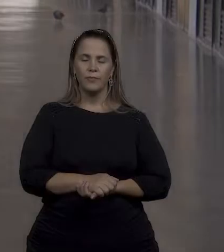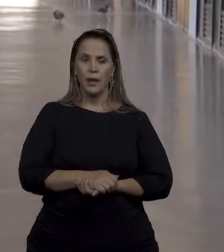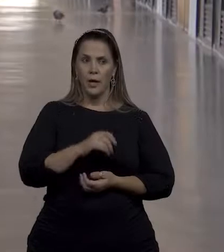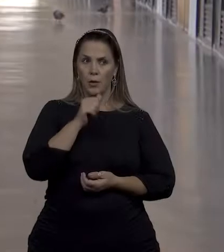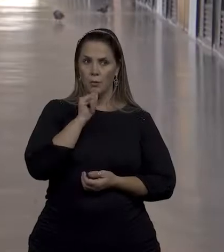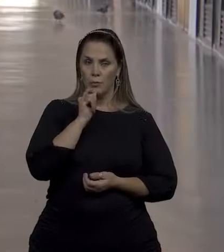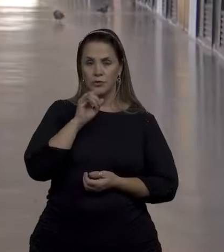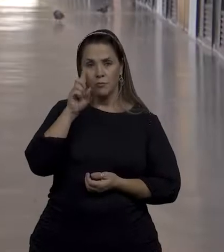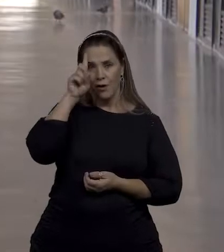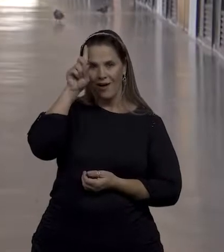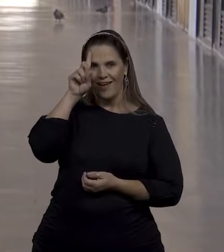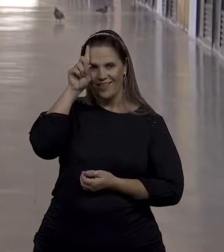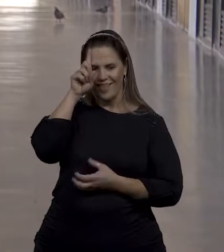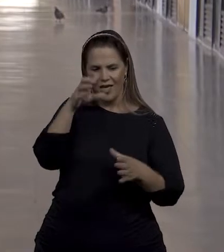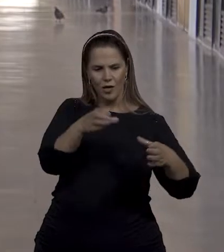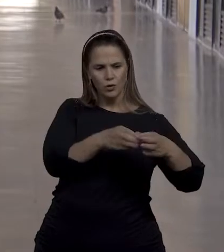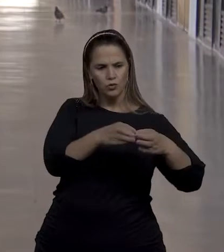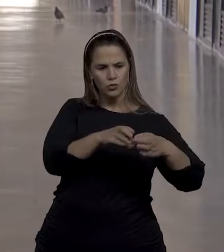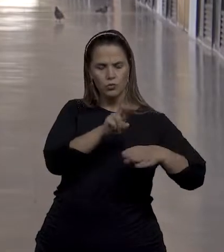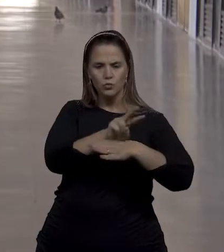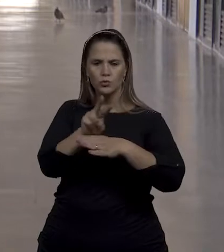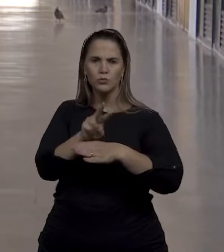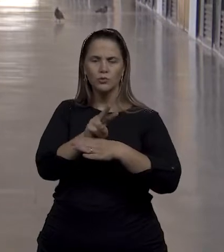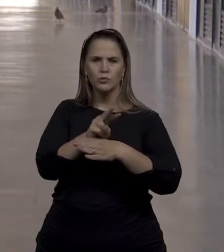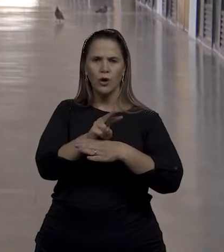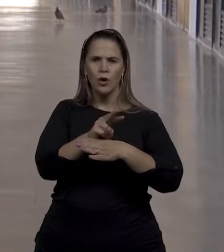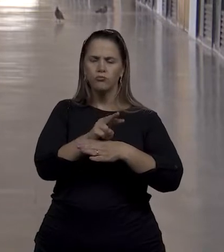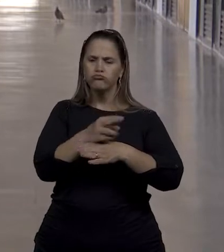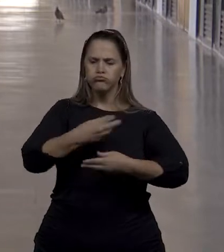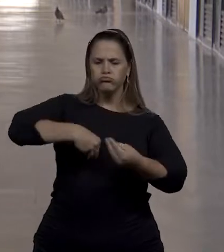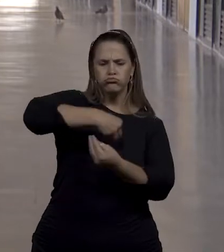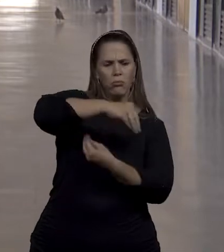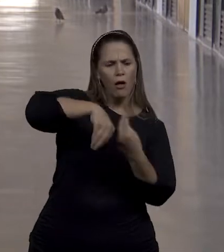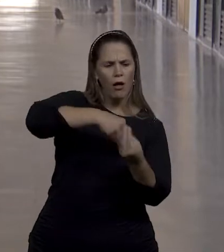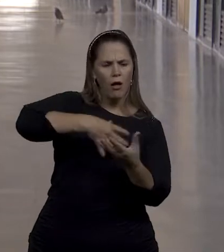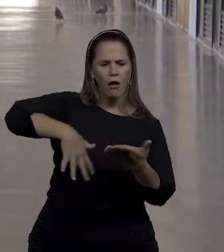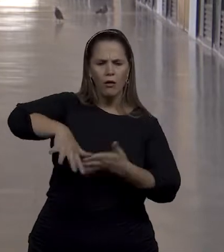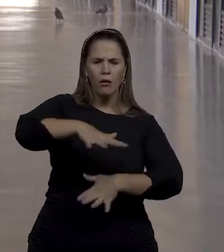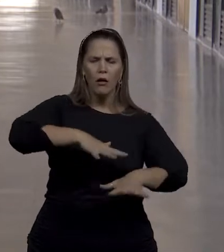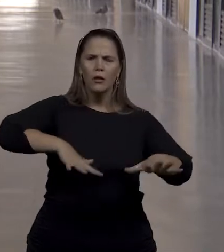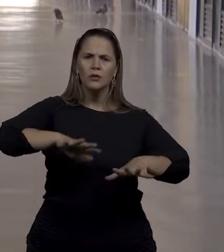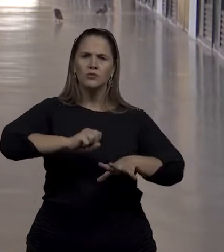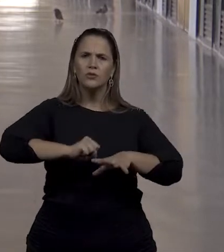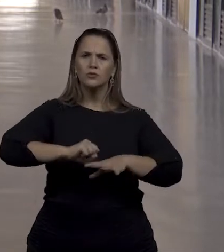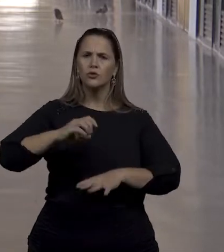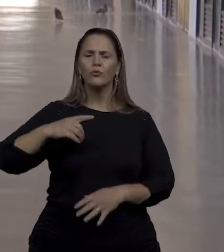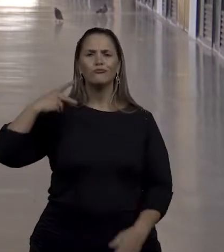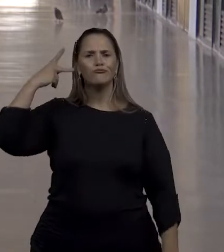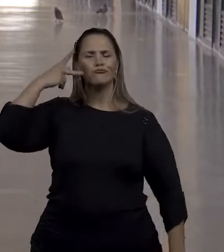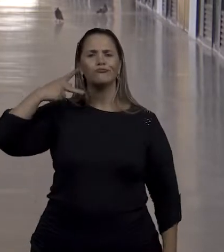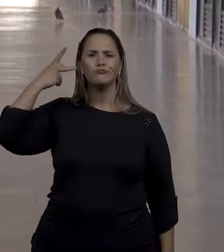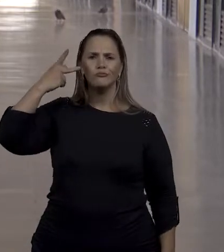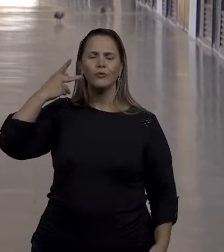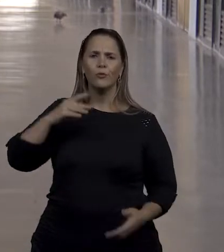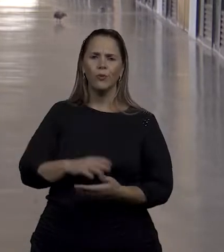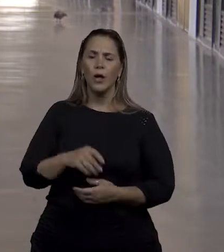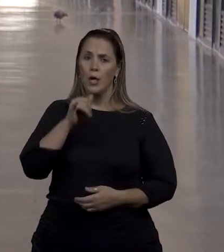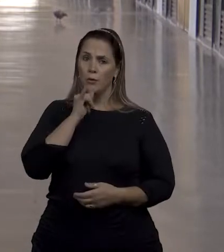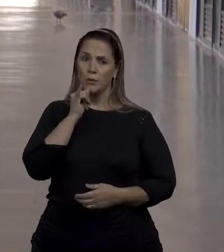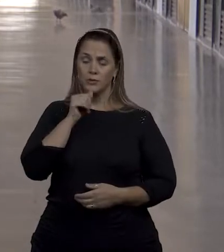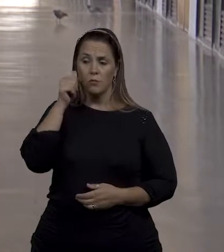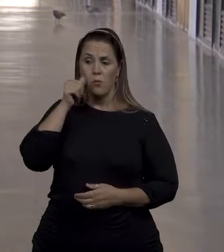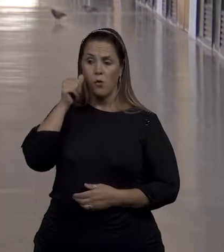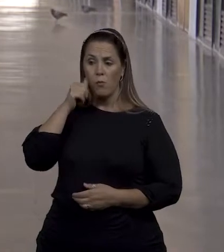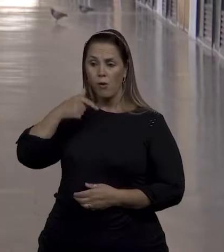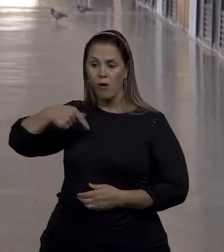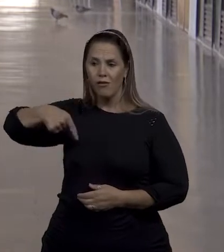A ideia de uma rede de proteção envolve um conjunto de serviços em diferentes políticas públicas. Por exemplo, uma